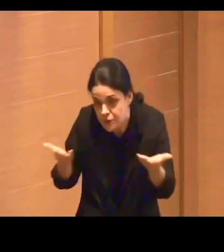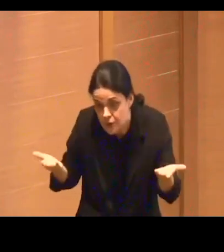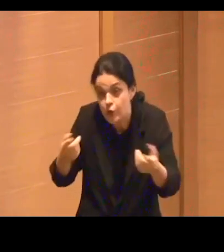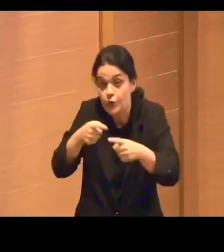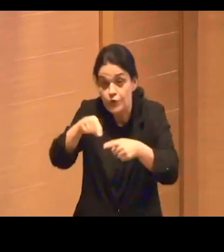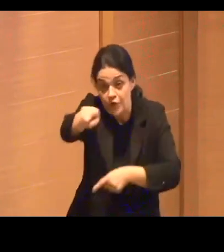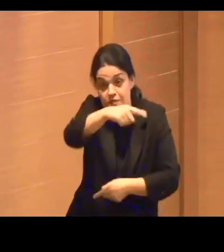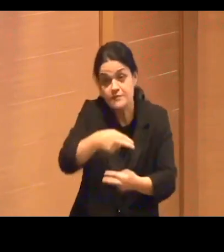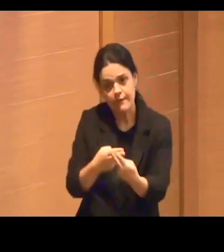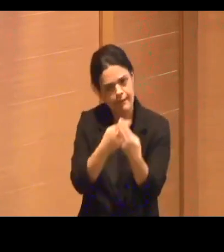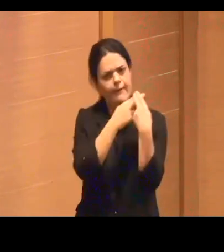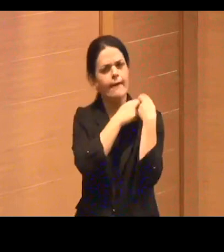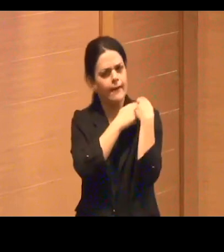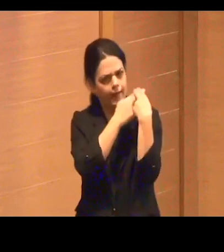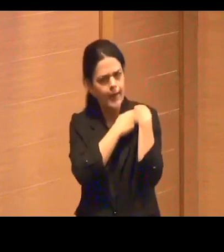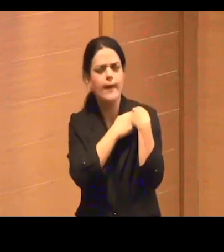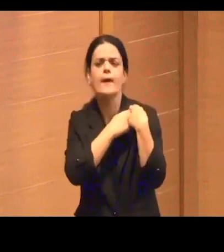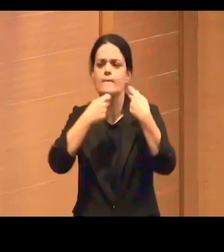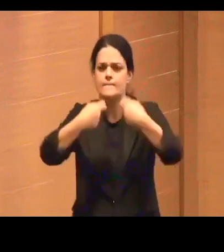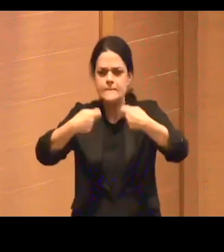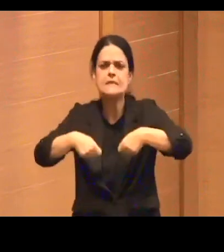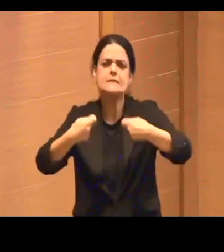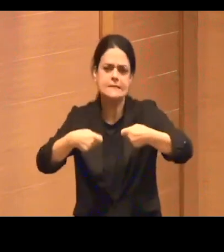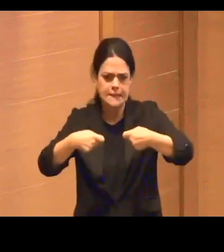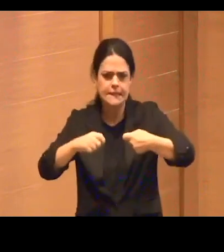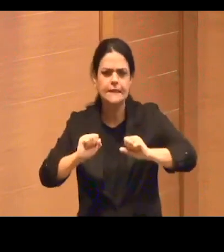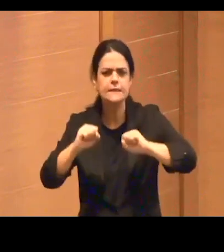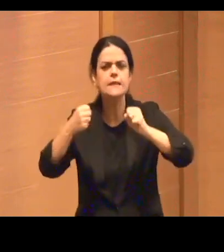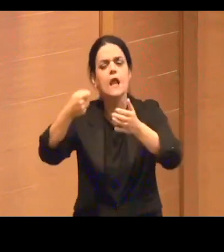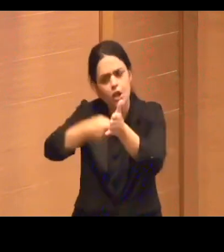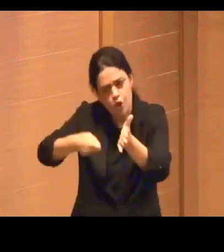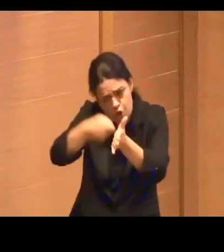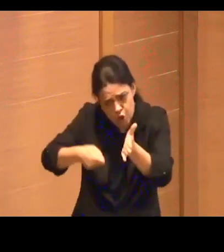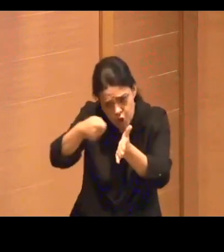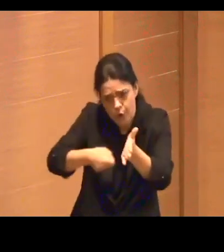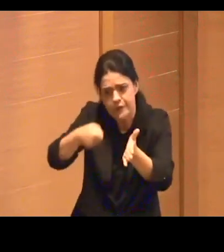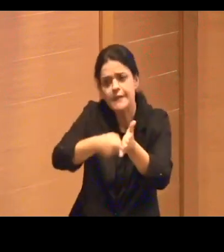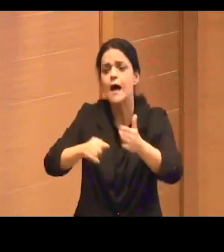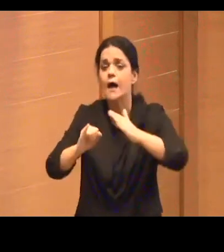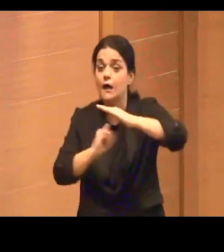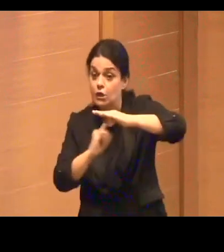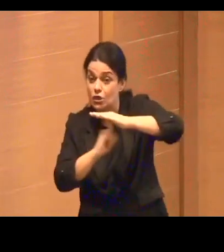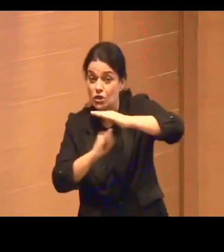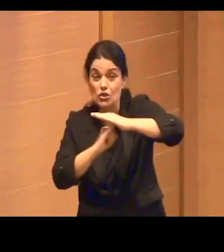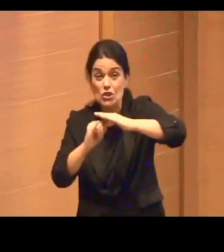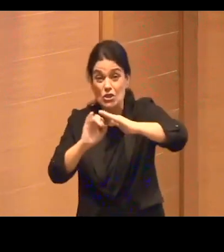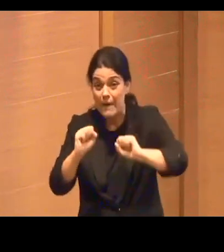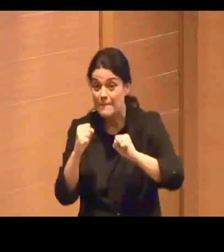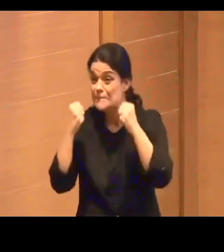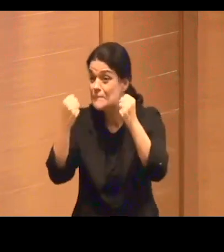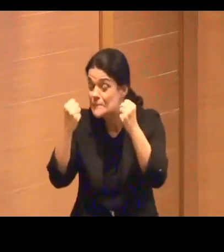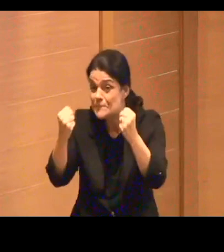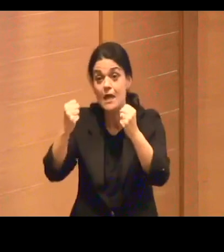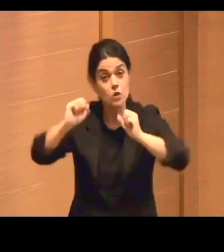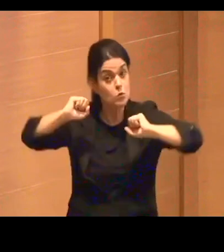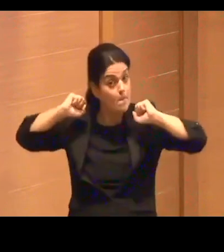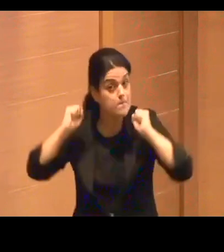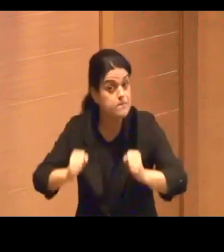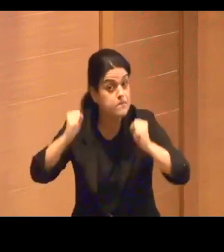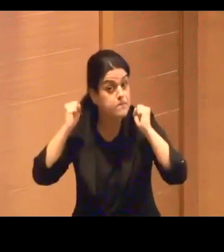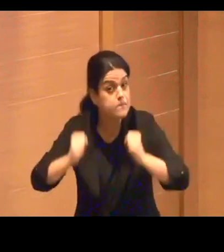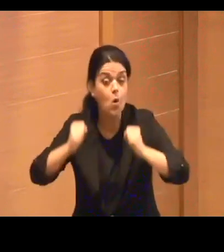também de se adentrar nessa luta. Porque uma instituição do peso e do poderio e